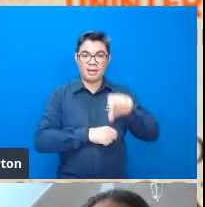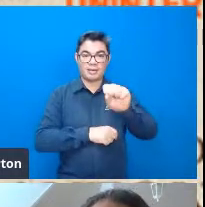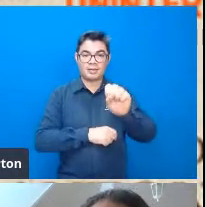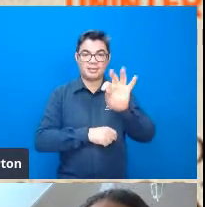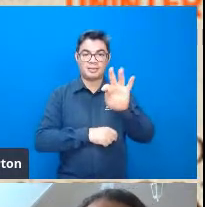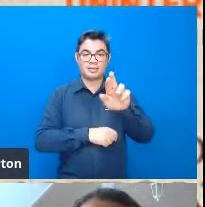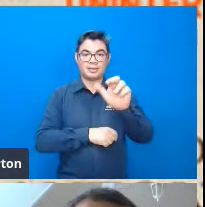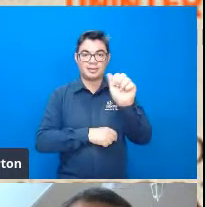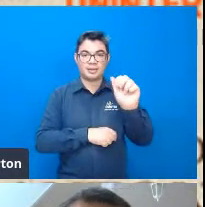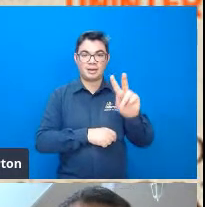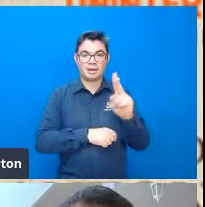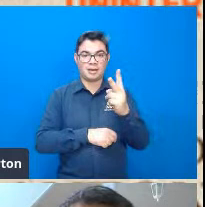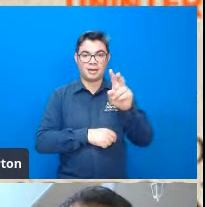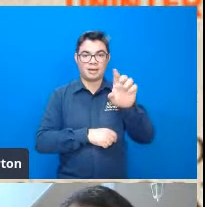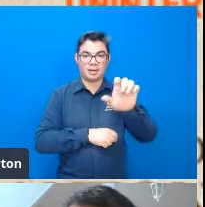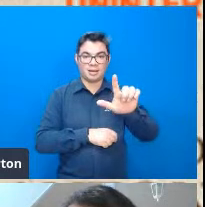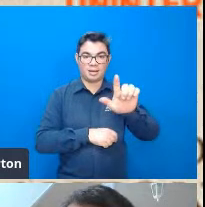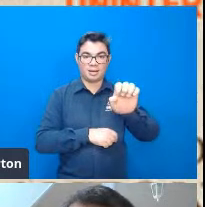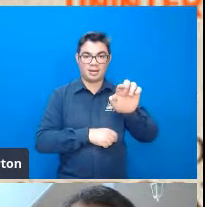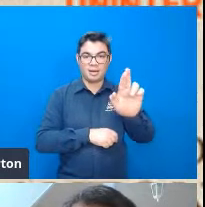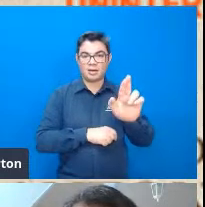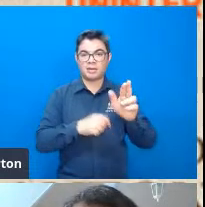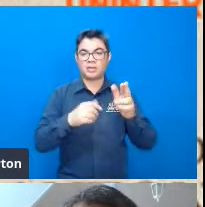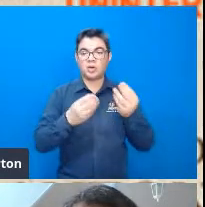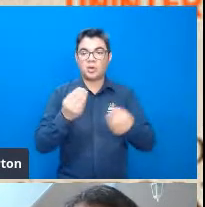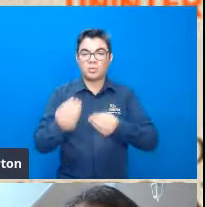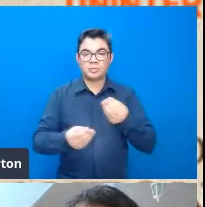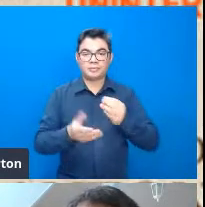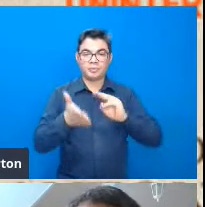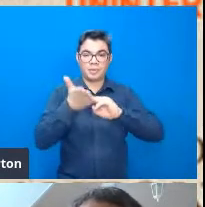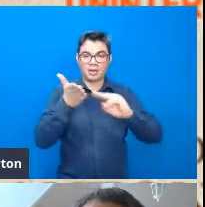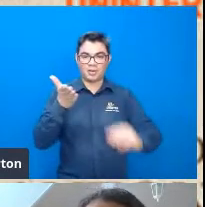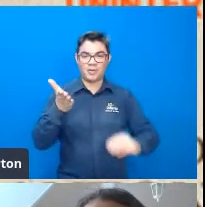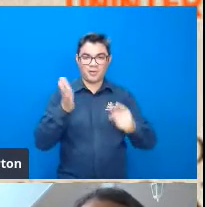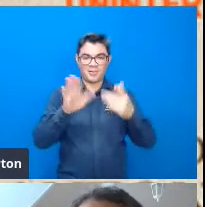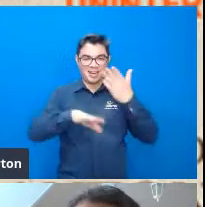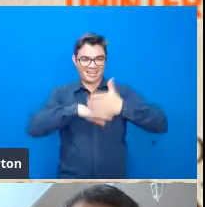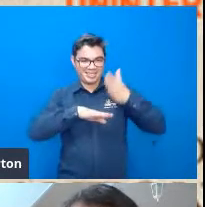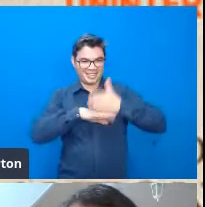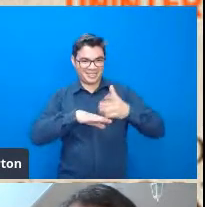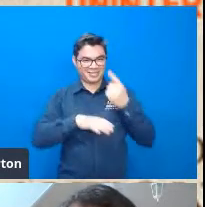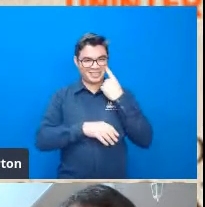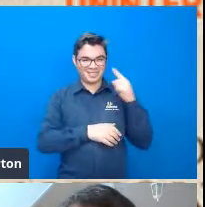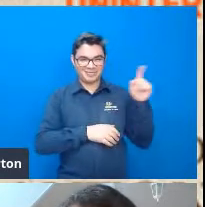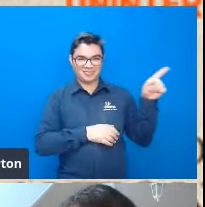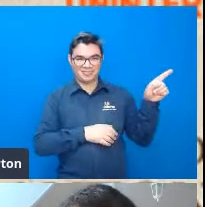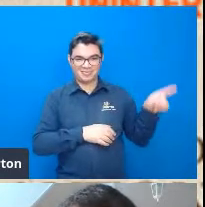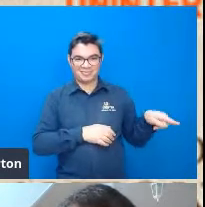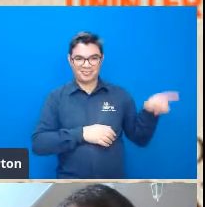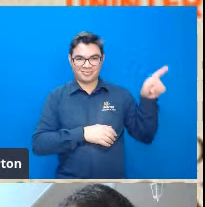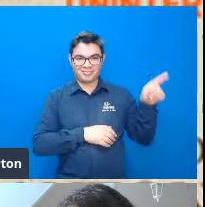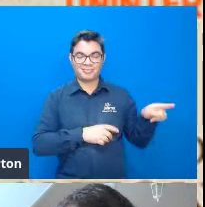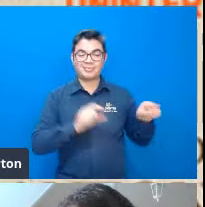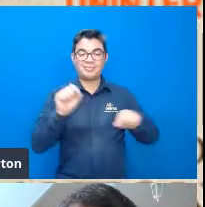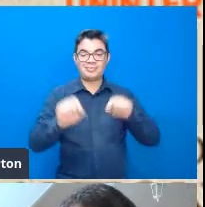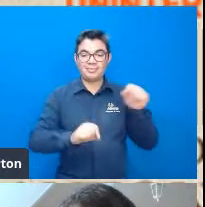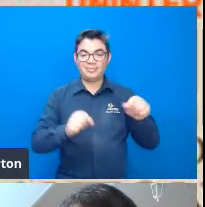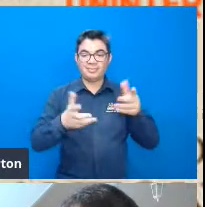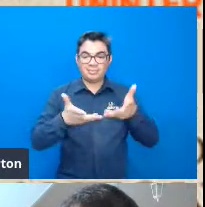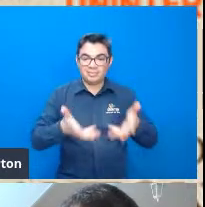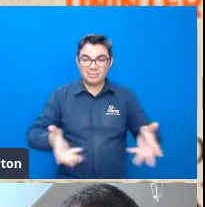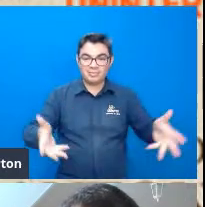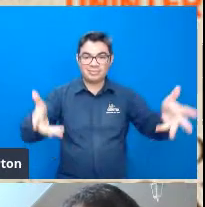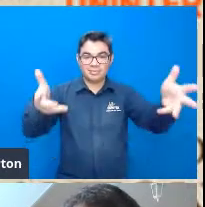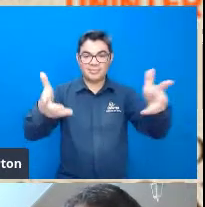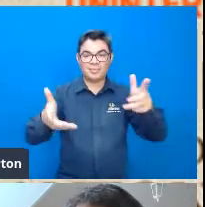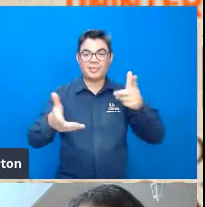método do Orton que começa assim eu vou na prática aqui mostrando uma figura como se você pega uma bacia hidrográfica então